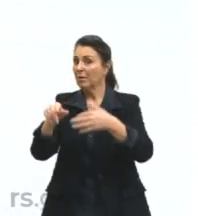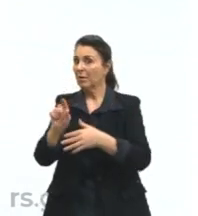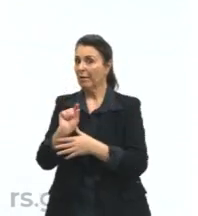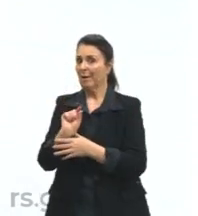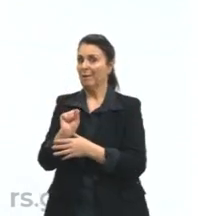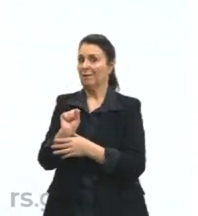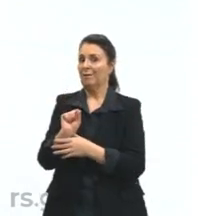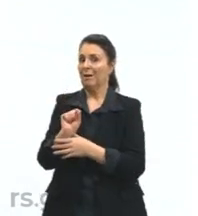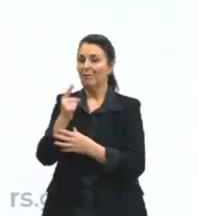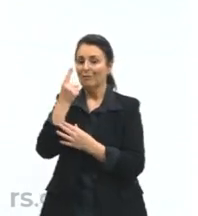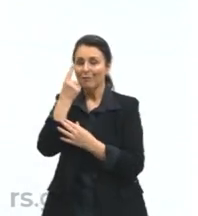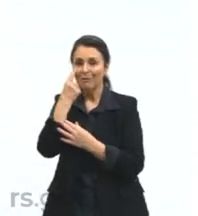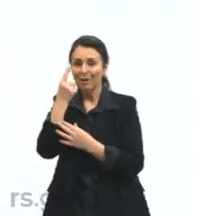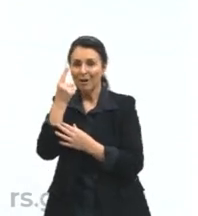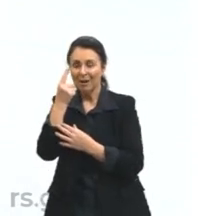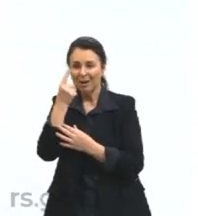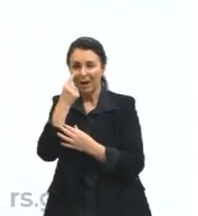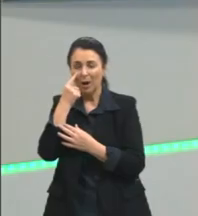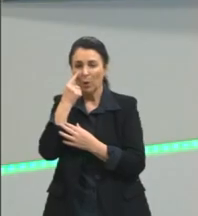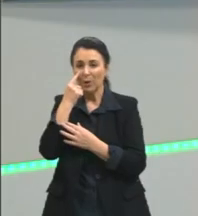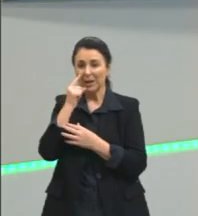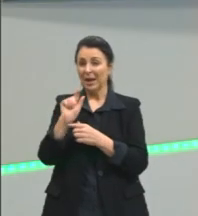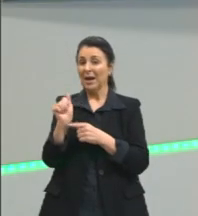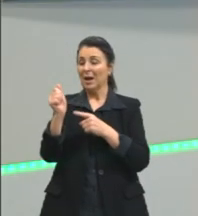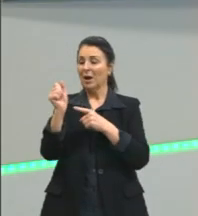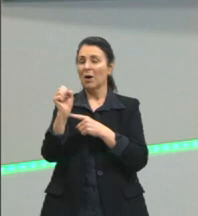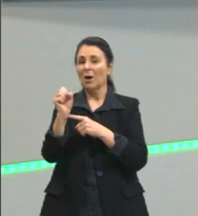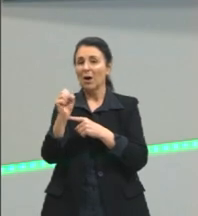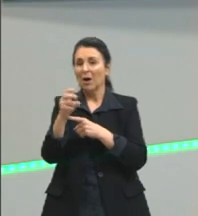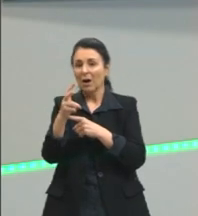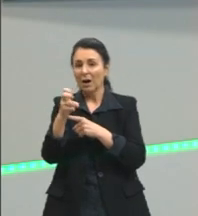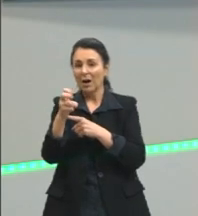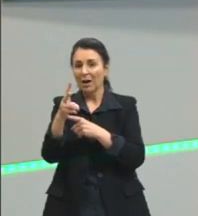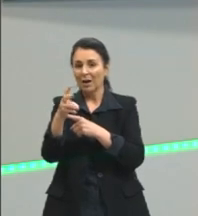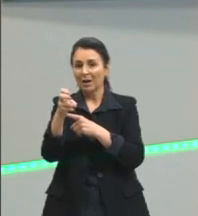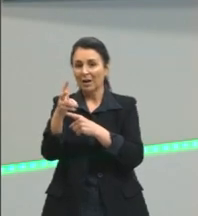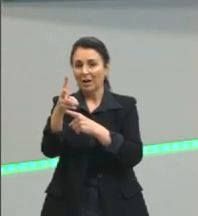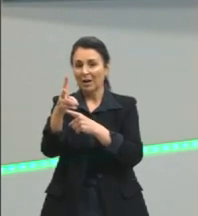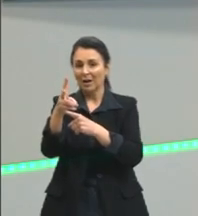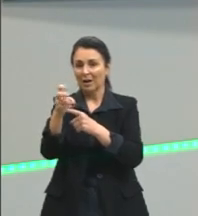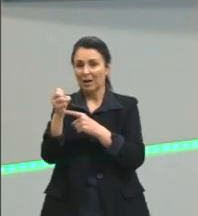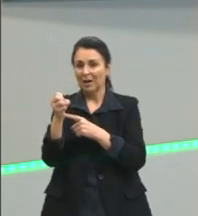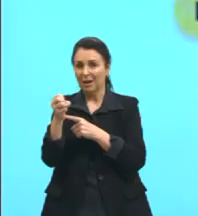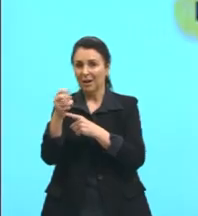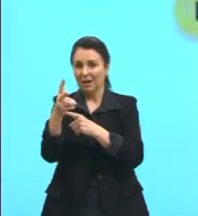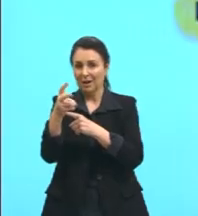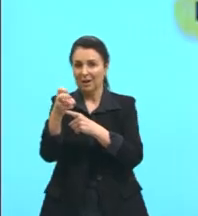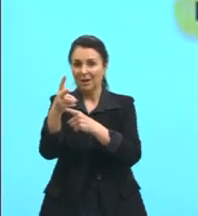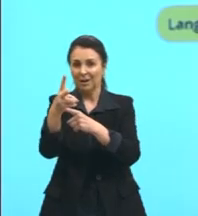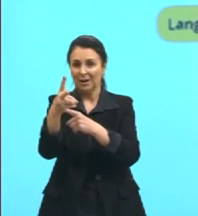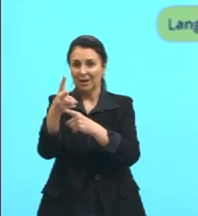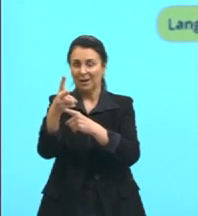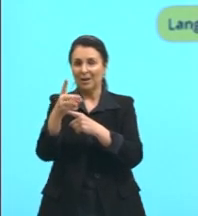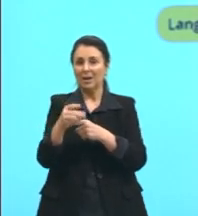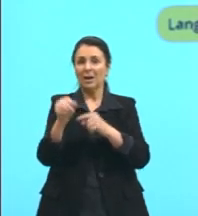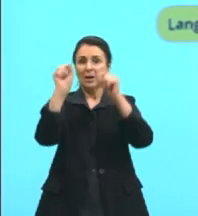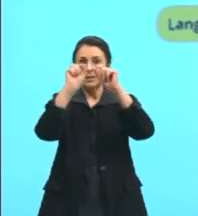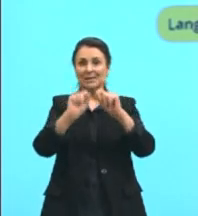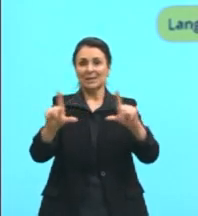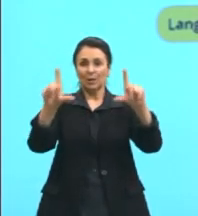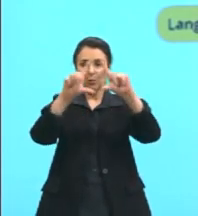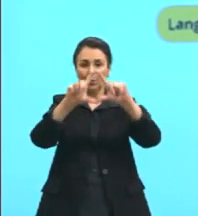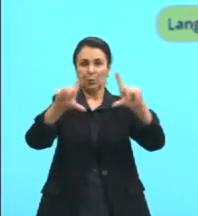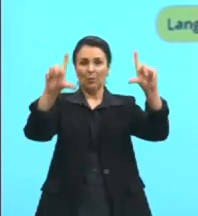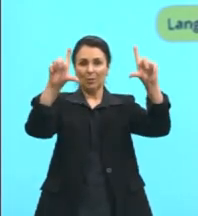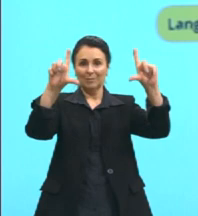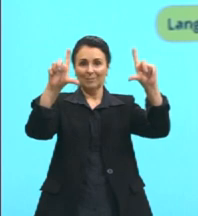A gente vai olhar as dicotomias do Saussure. A gente vai, dentro desse quadro grande, desse